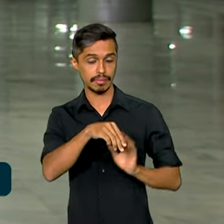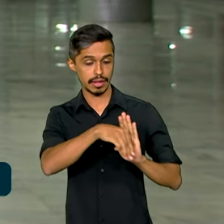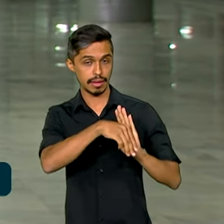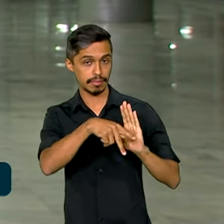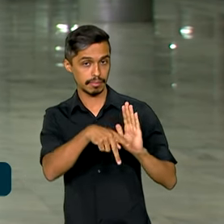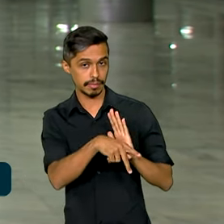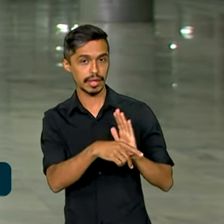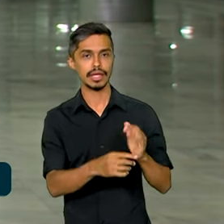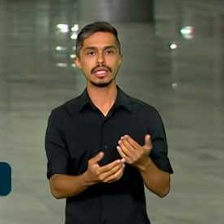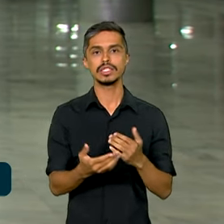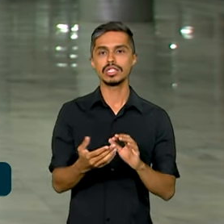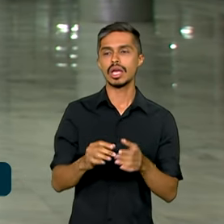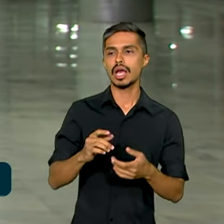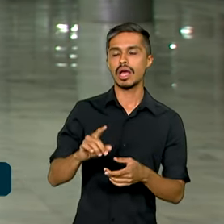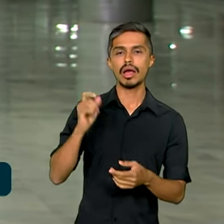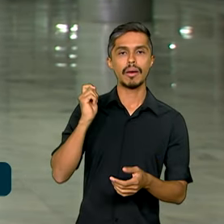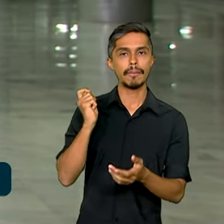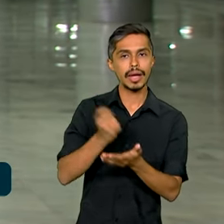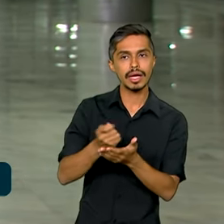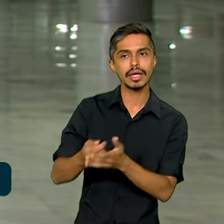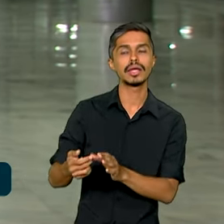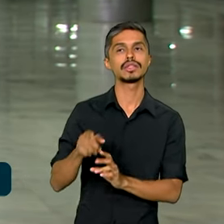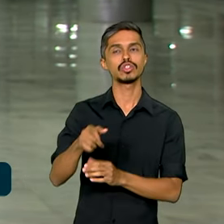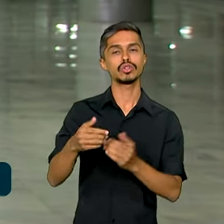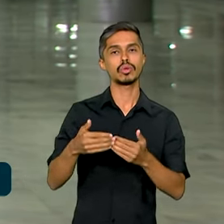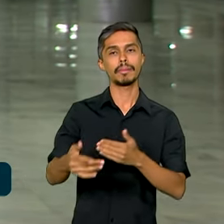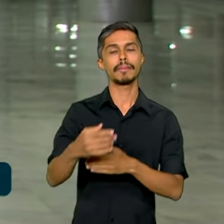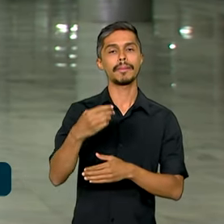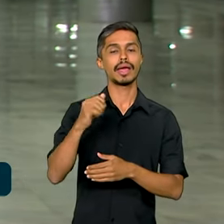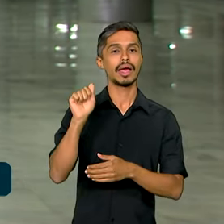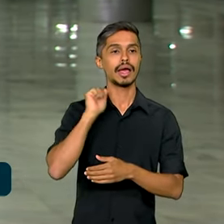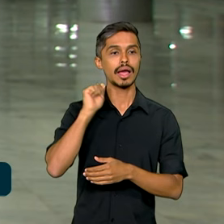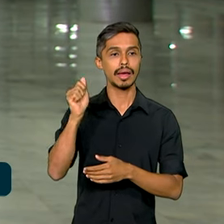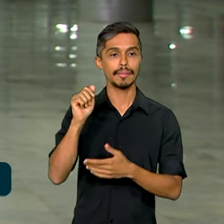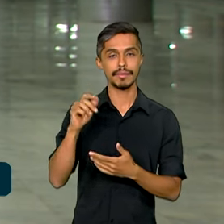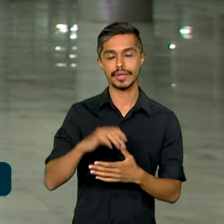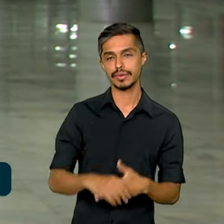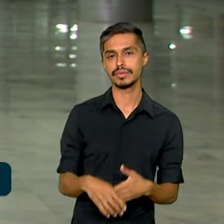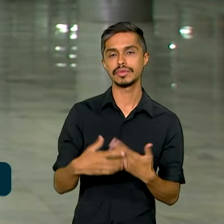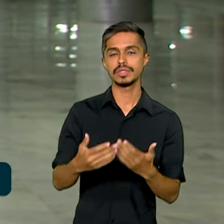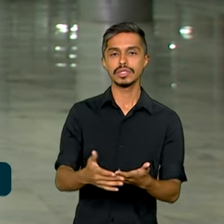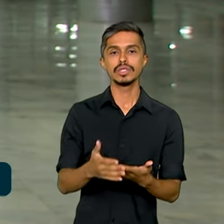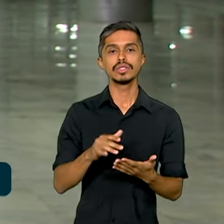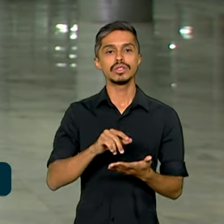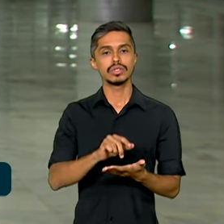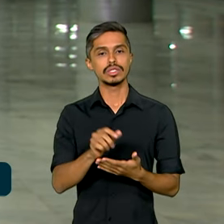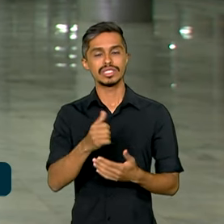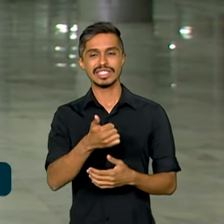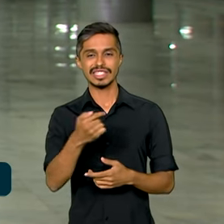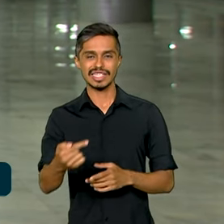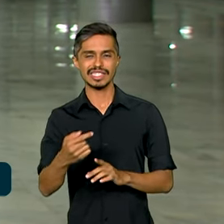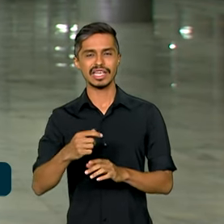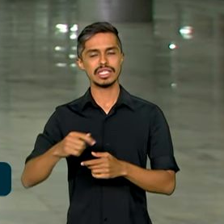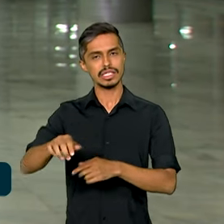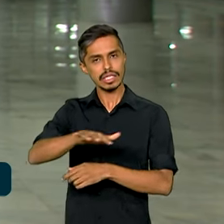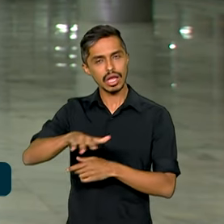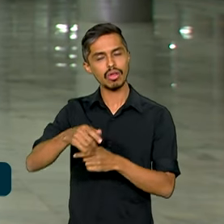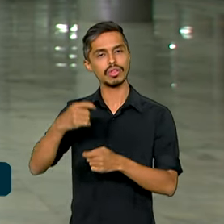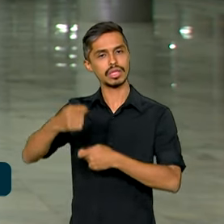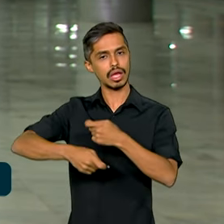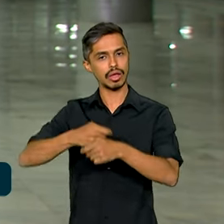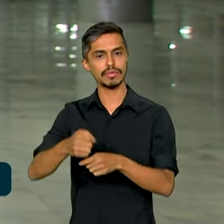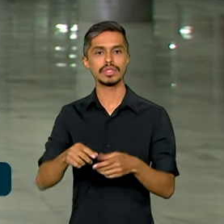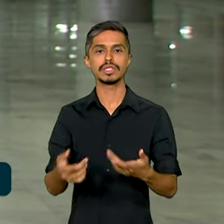partir de abril, a prorrogação da desoneração da folha de 17 setores da economia e a redução da